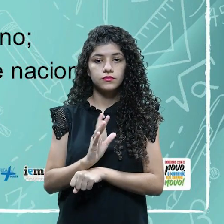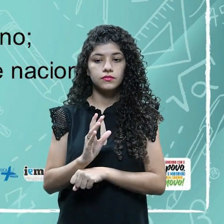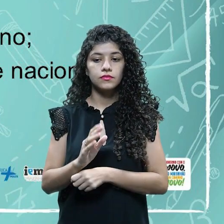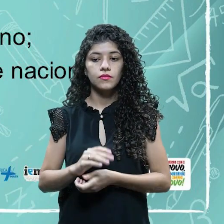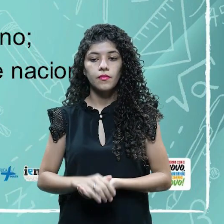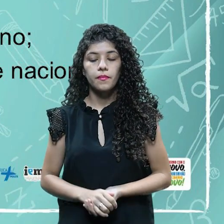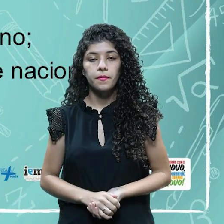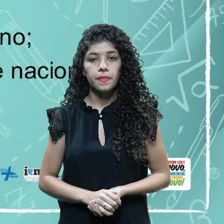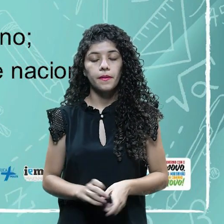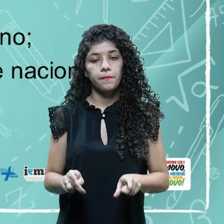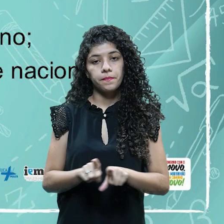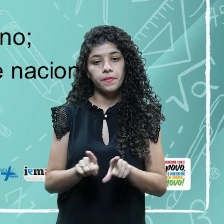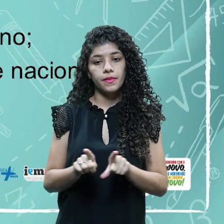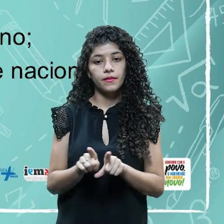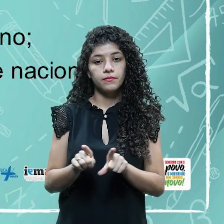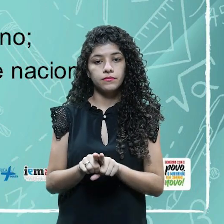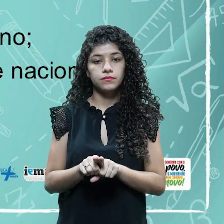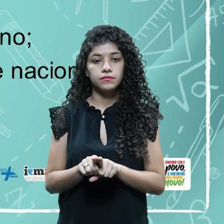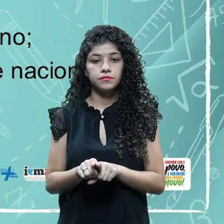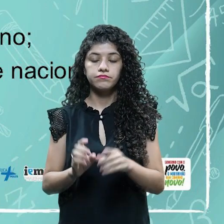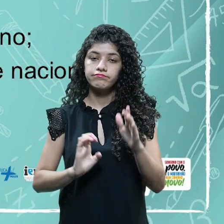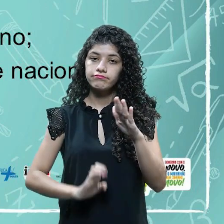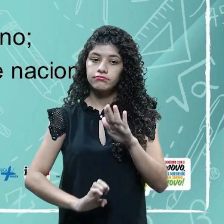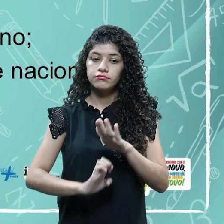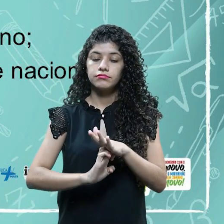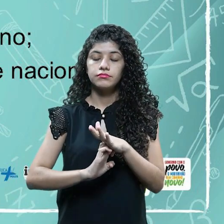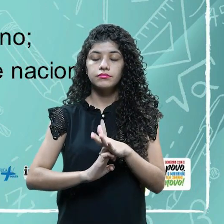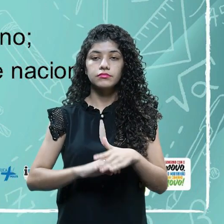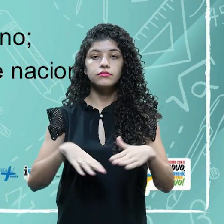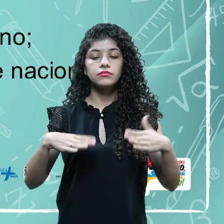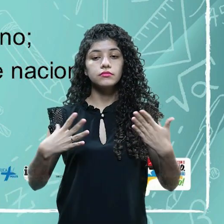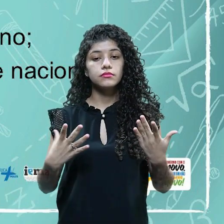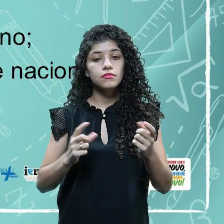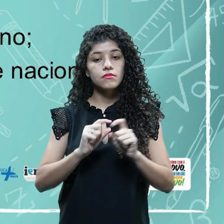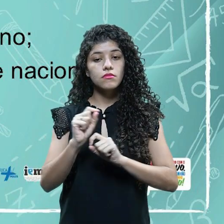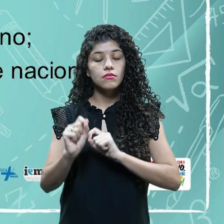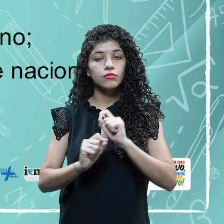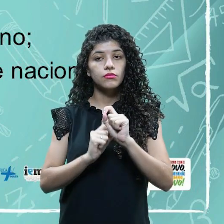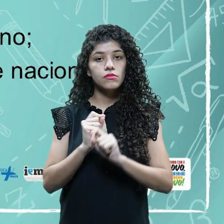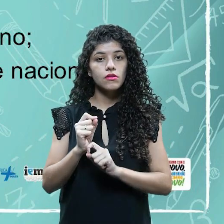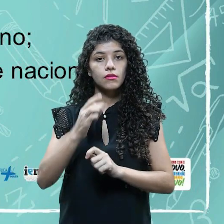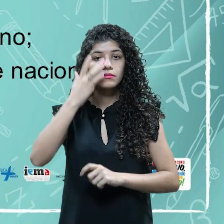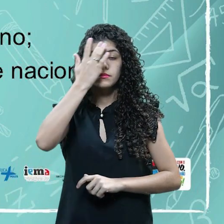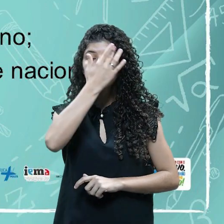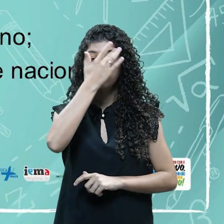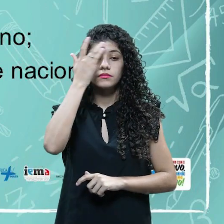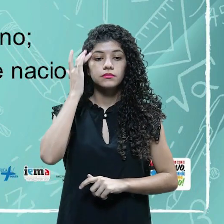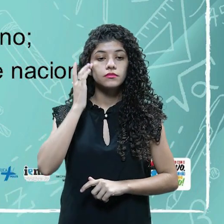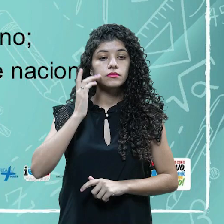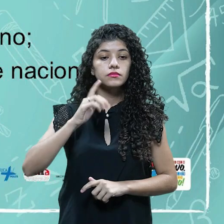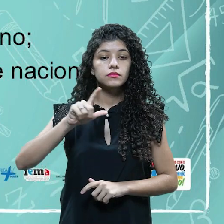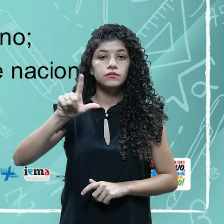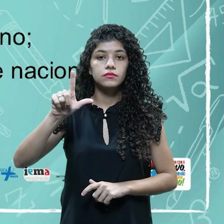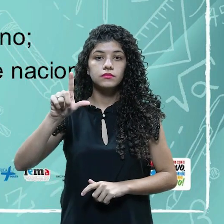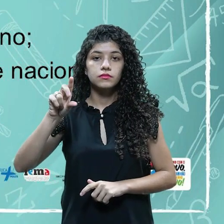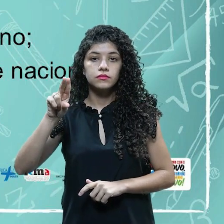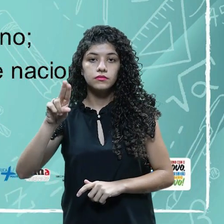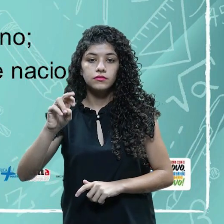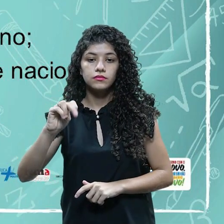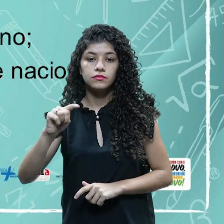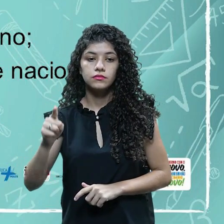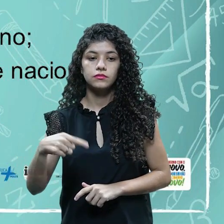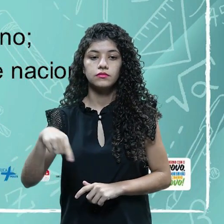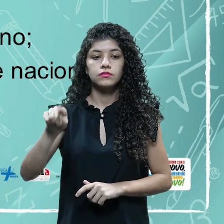também chamado de cerimonial do Estado. Então, o autor Luz, ele coloca em evidências normas